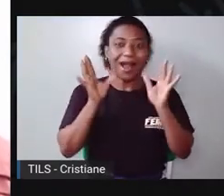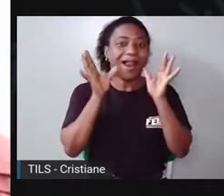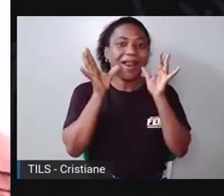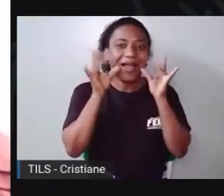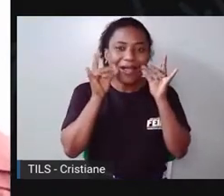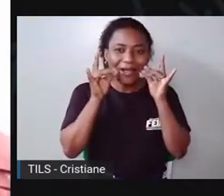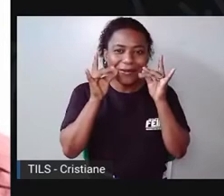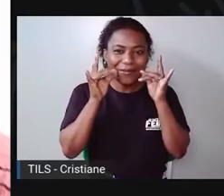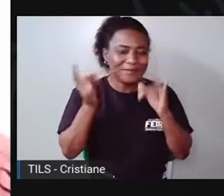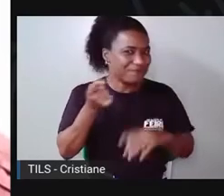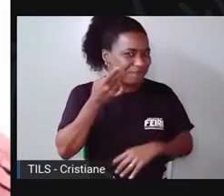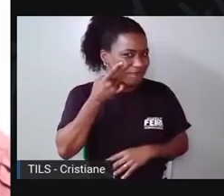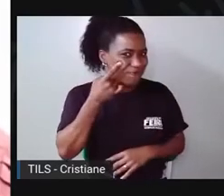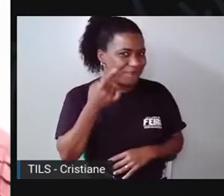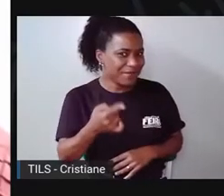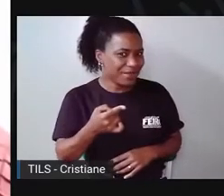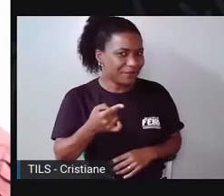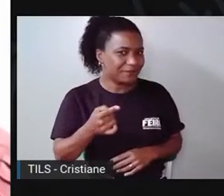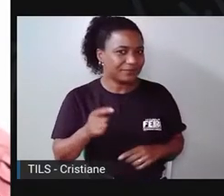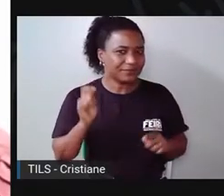ouvir o som delas? Sim.